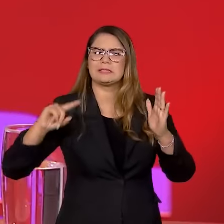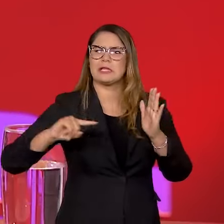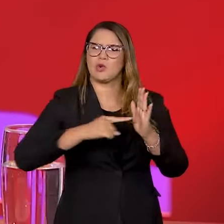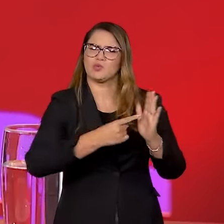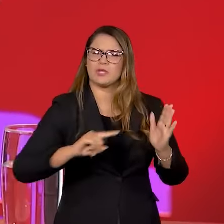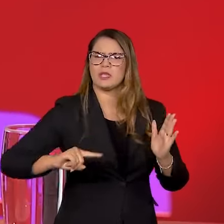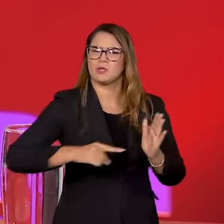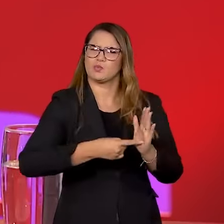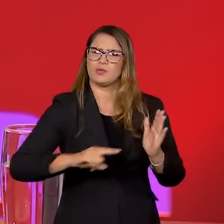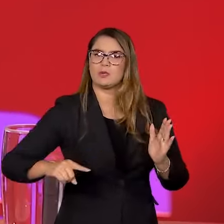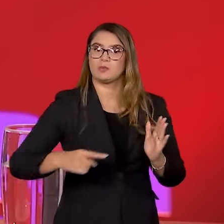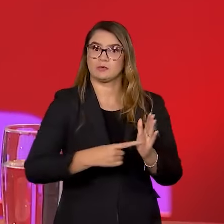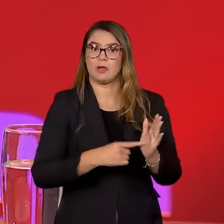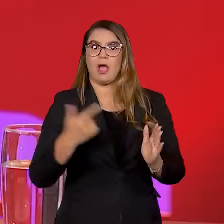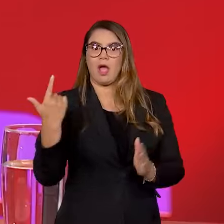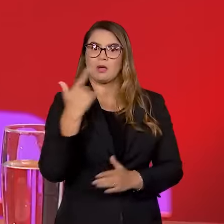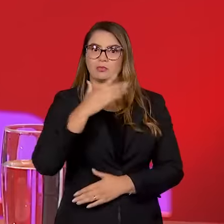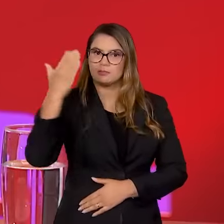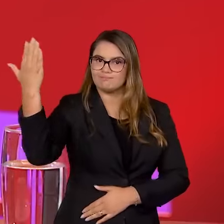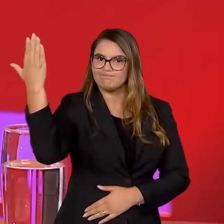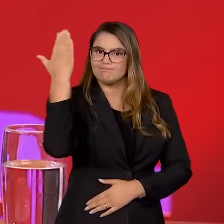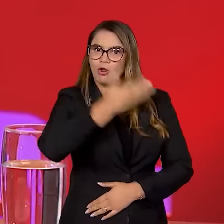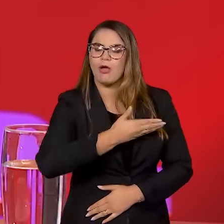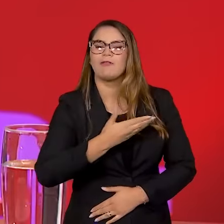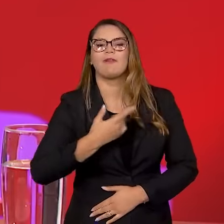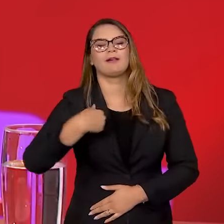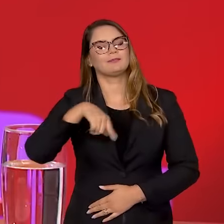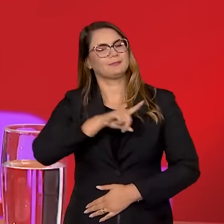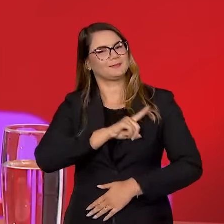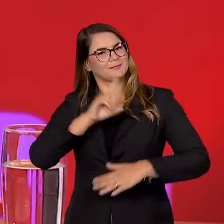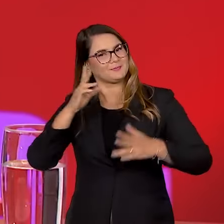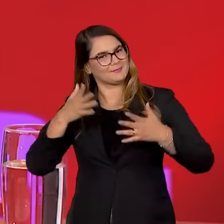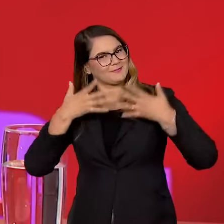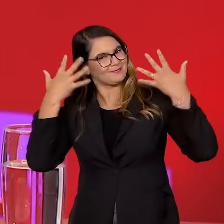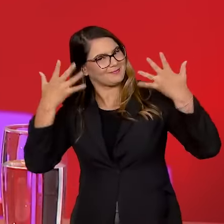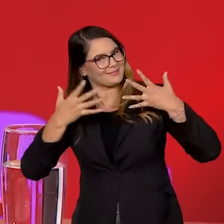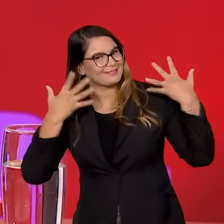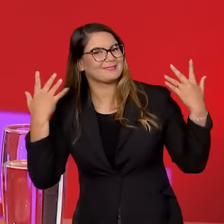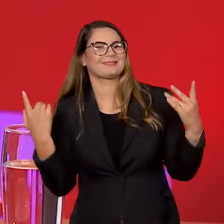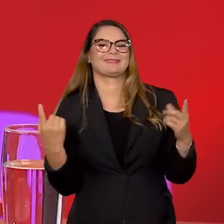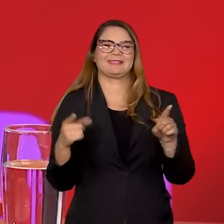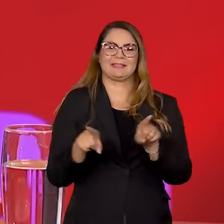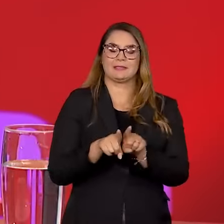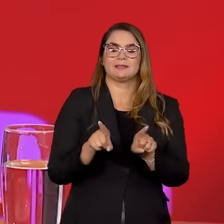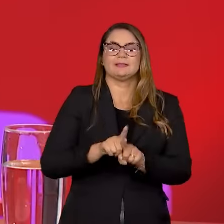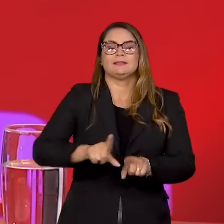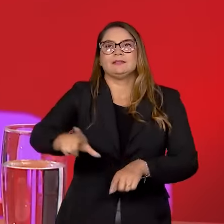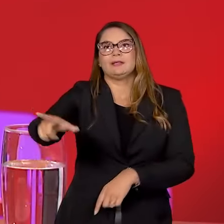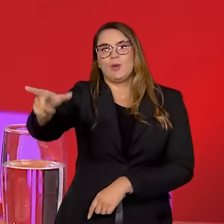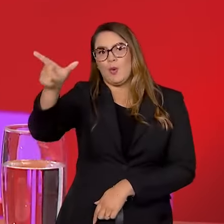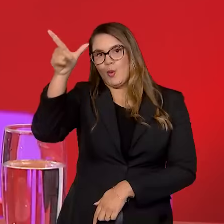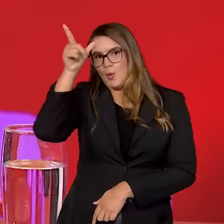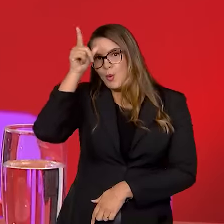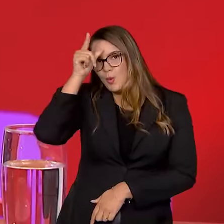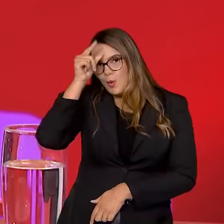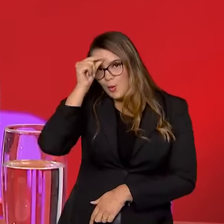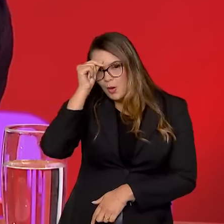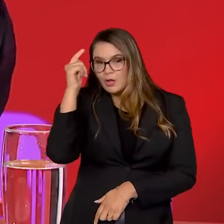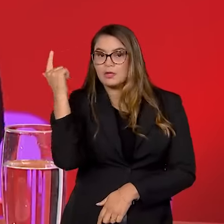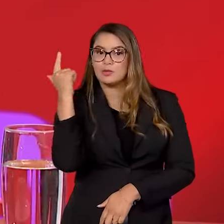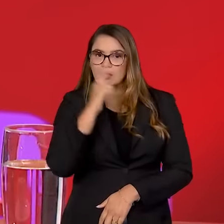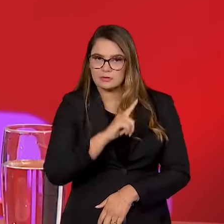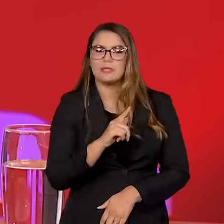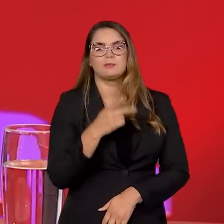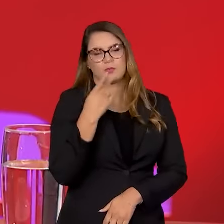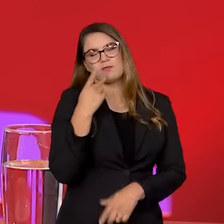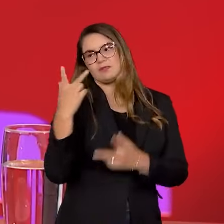desde o início acabou sendo comprovado. Então, para a gente, foi um motivo de muita alegria e, ao mesmo tempo, de alívio, né? Nós chegamos a pregar no